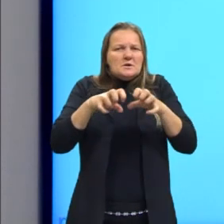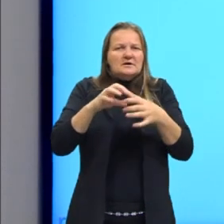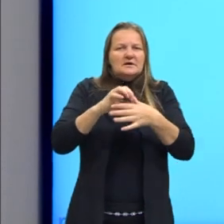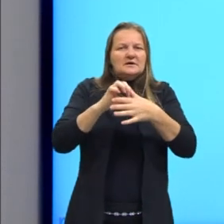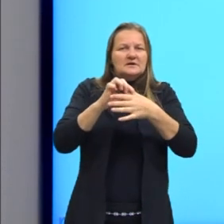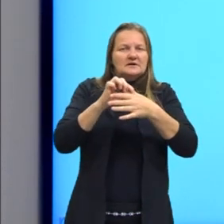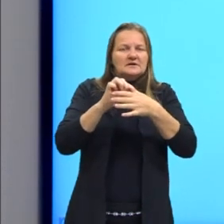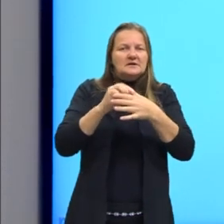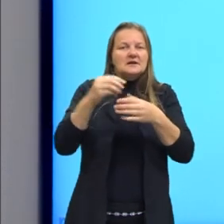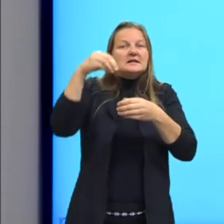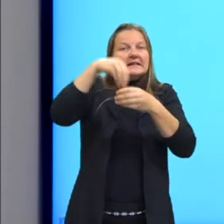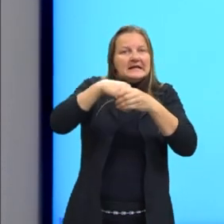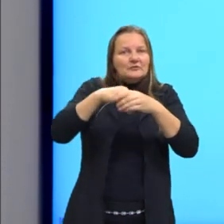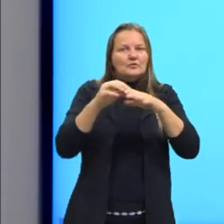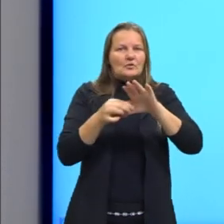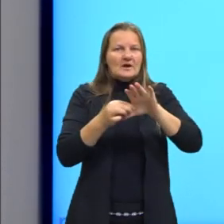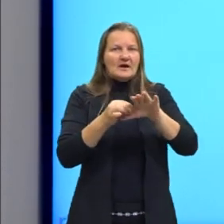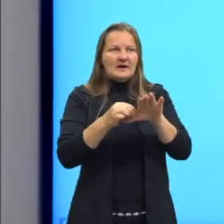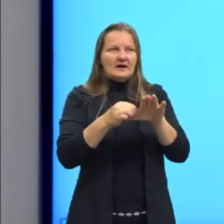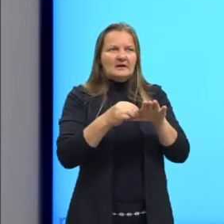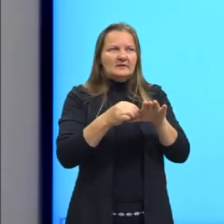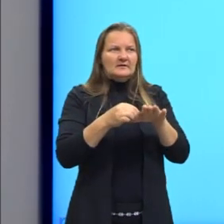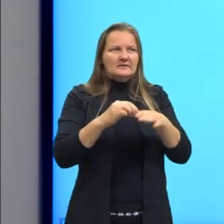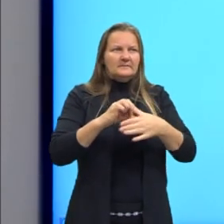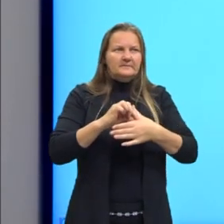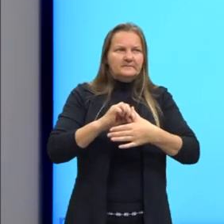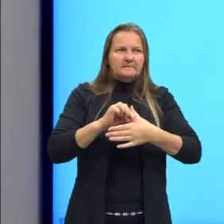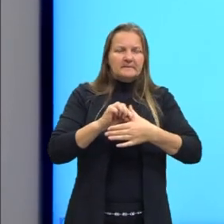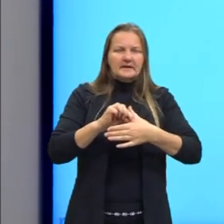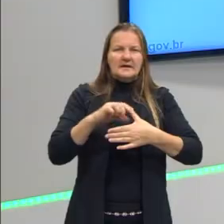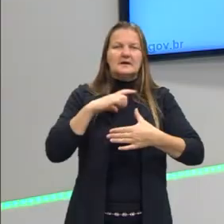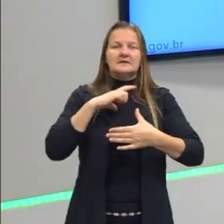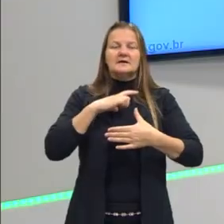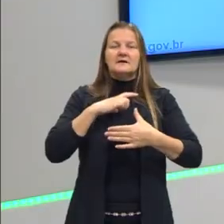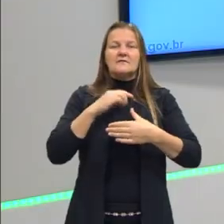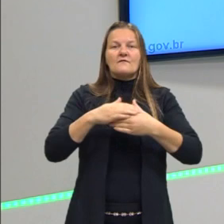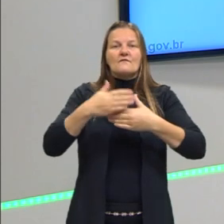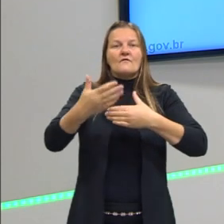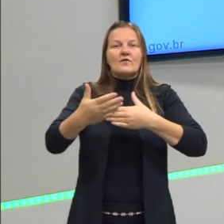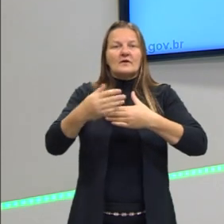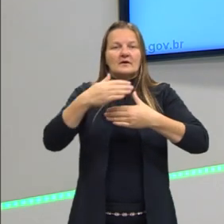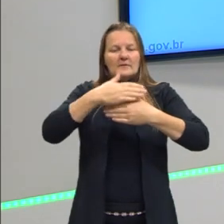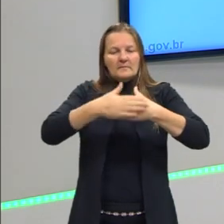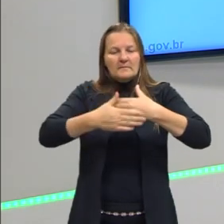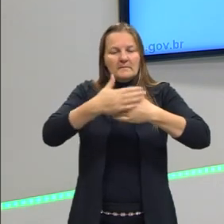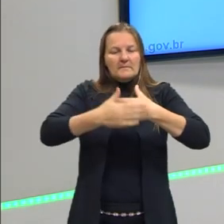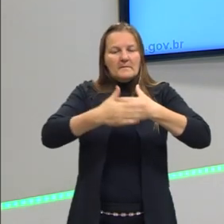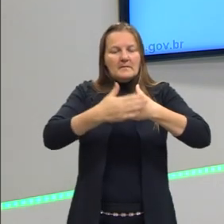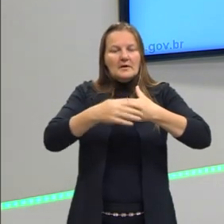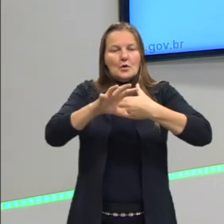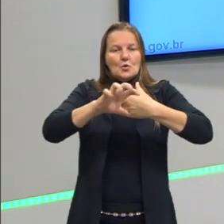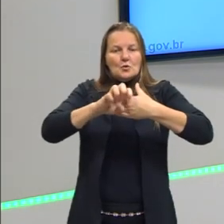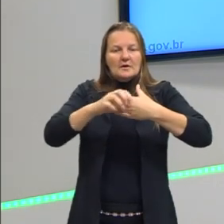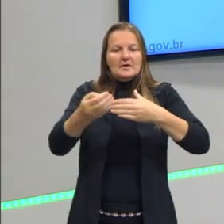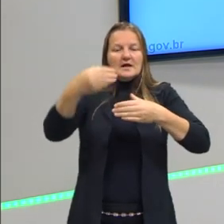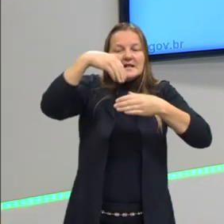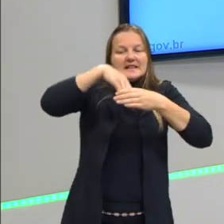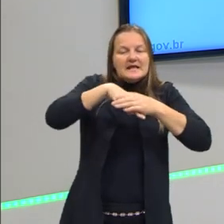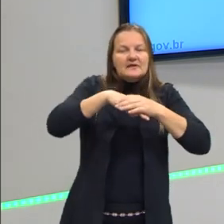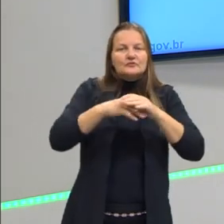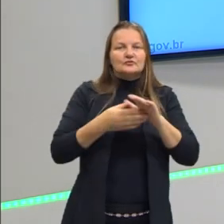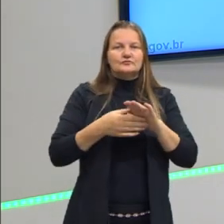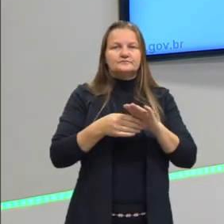interior da carne, o lado interno da carne, ela está menos concentrada do que o externo, né? Então, por isso, há um fluxo de